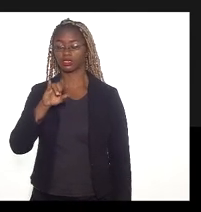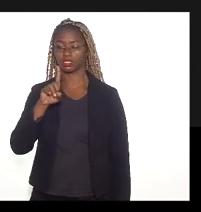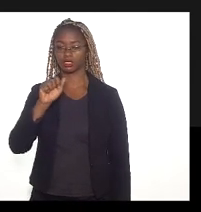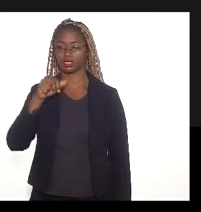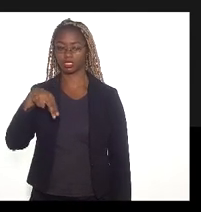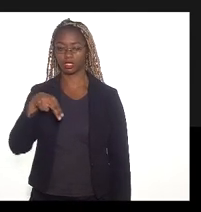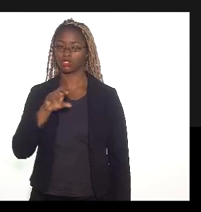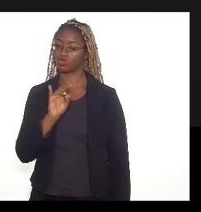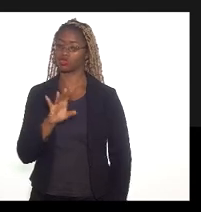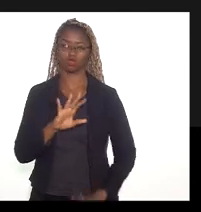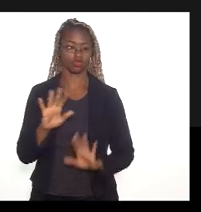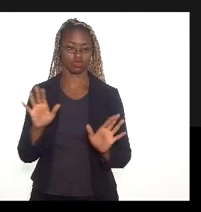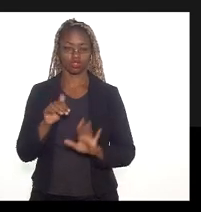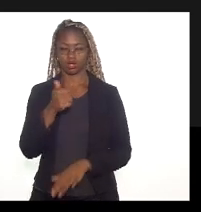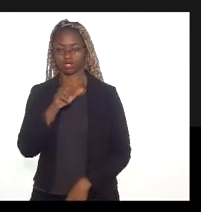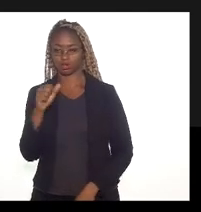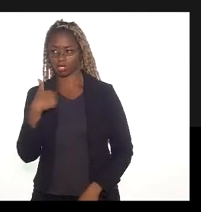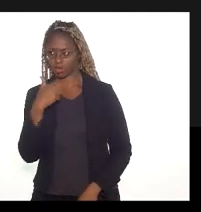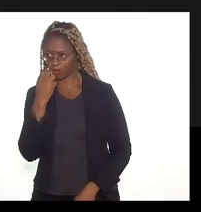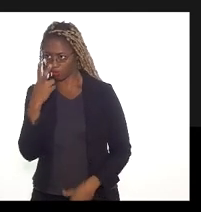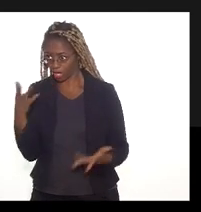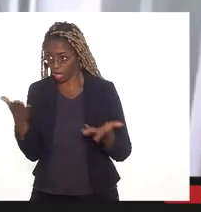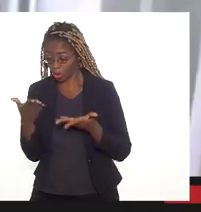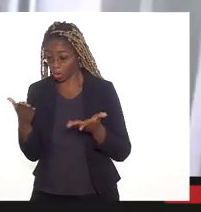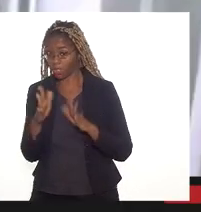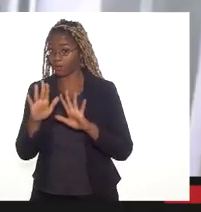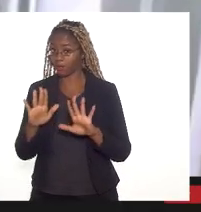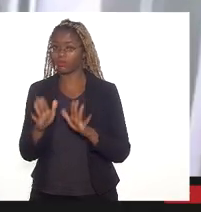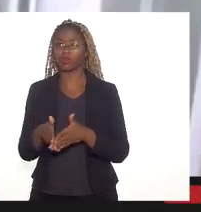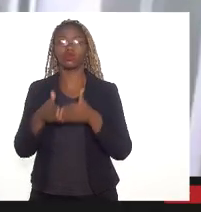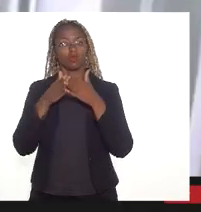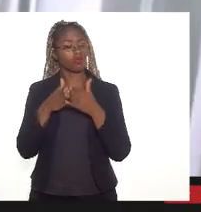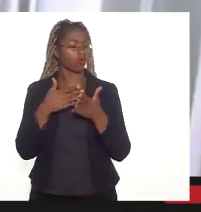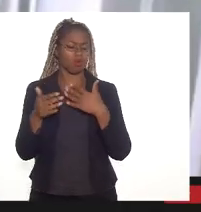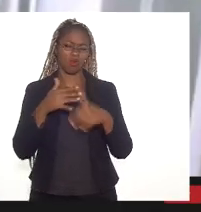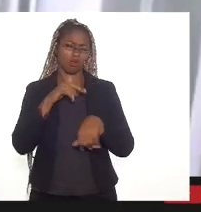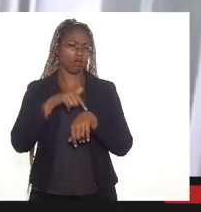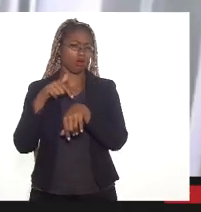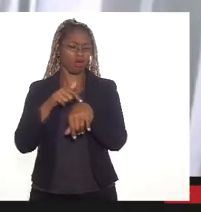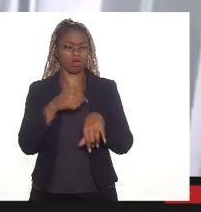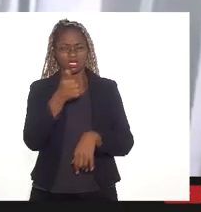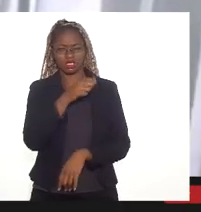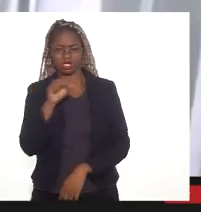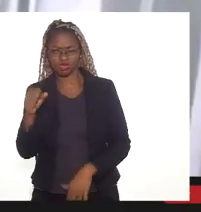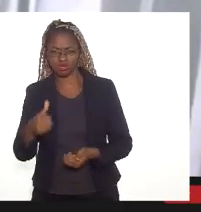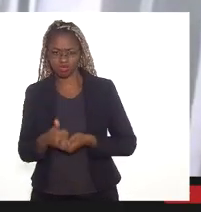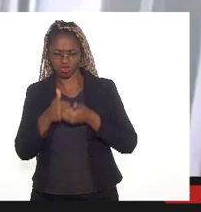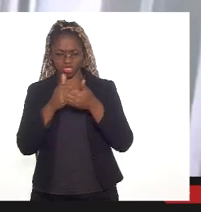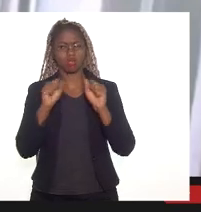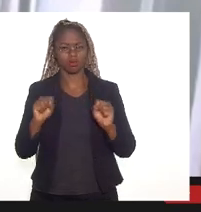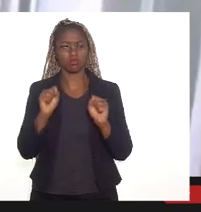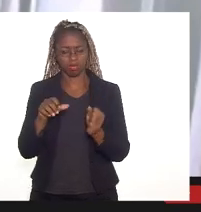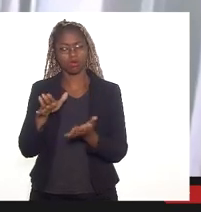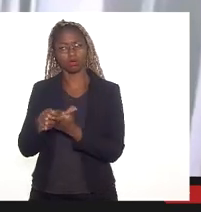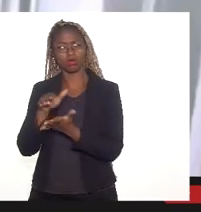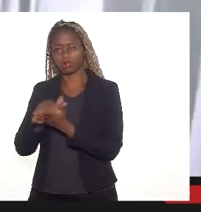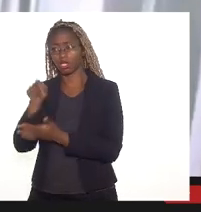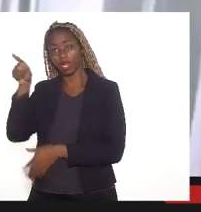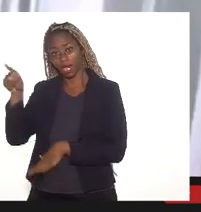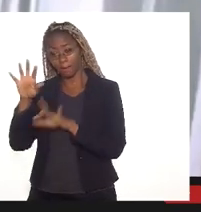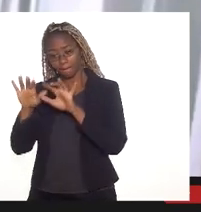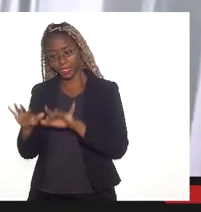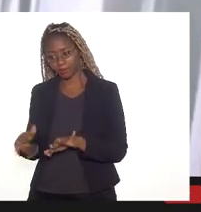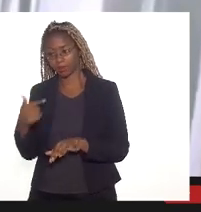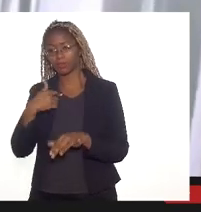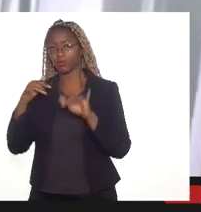enquanto, são as assessorias que eu identifico aqui, mas, por favor, a qualquer momento, as assessorias presentes, registrem-se no chat para que eu